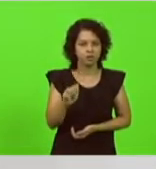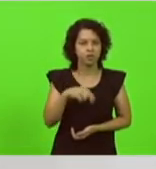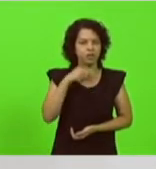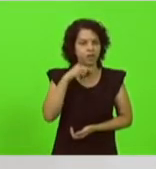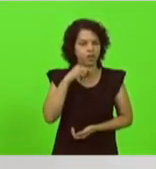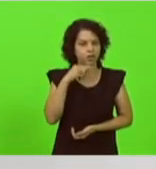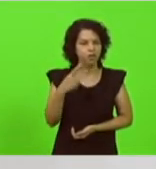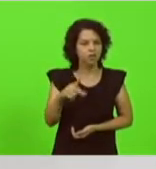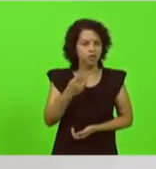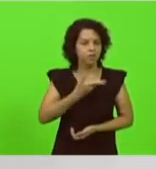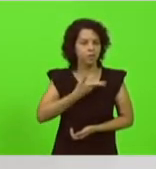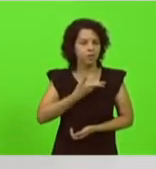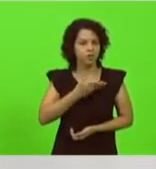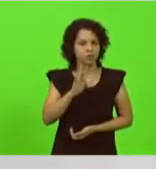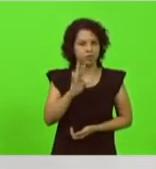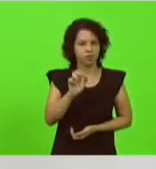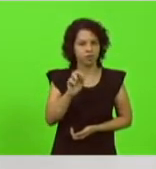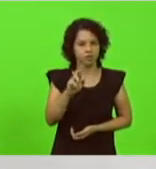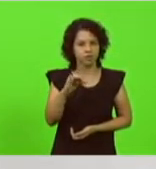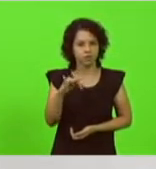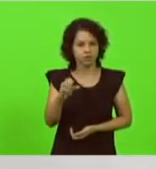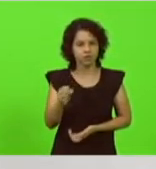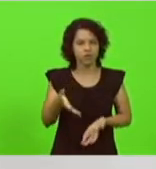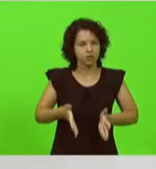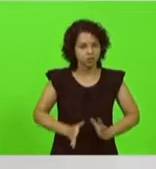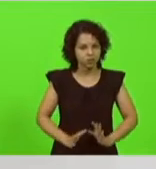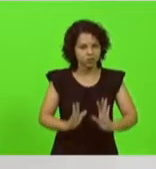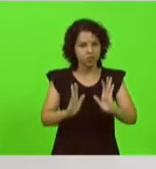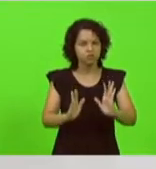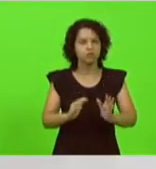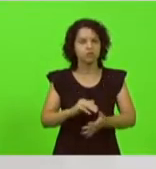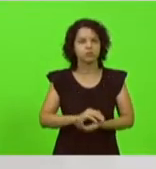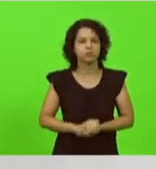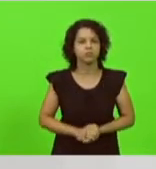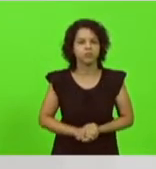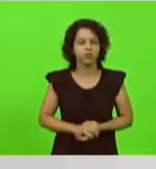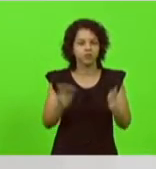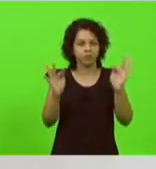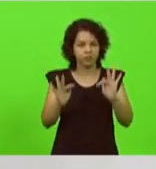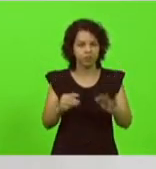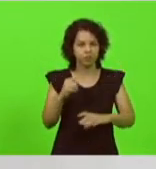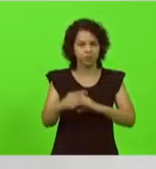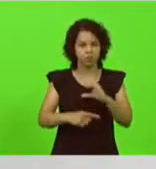que seja muito feliz desse mundo eu tenho absoluta certeza que assim o será